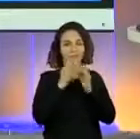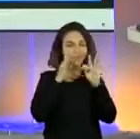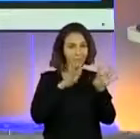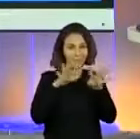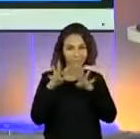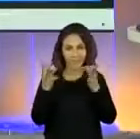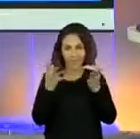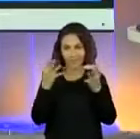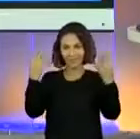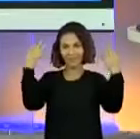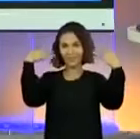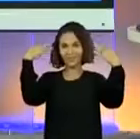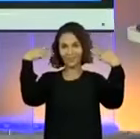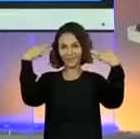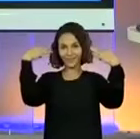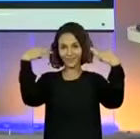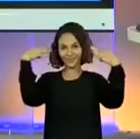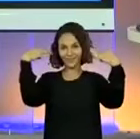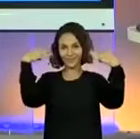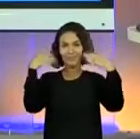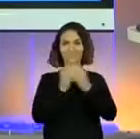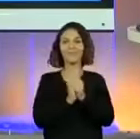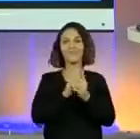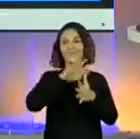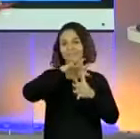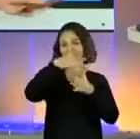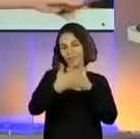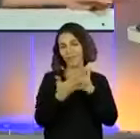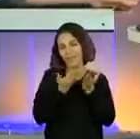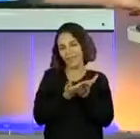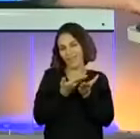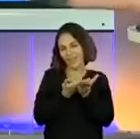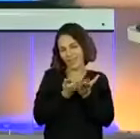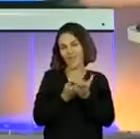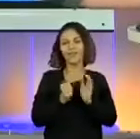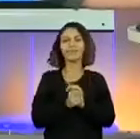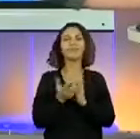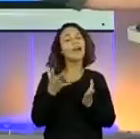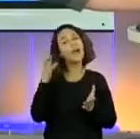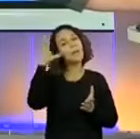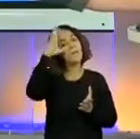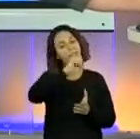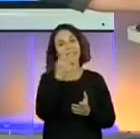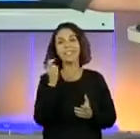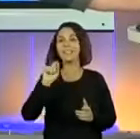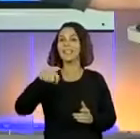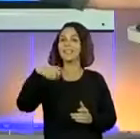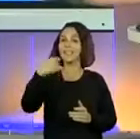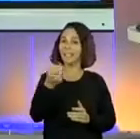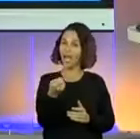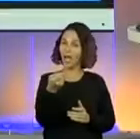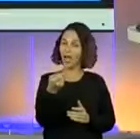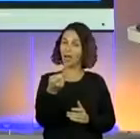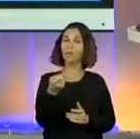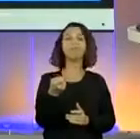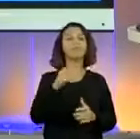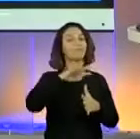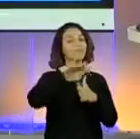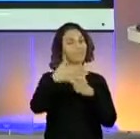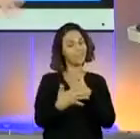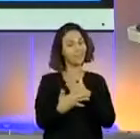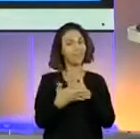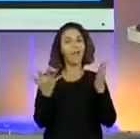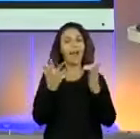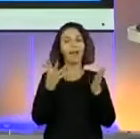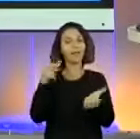no monitor quem é. Olá. Vamos lá. É o momento da Libras, da nossa aula. Momento de aprender mais um sinal da língua brasileira de sinais. Então,